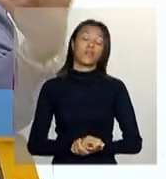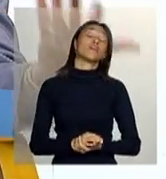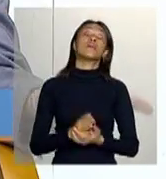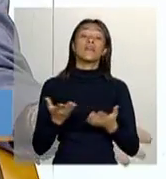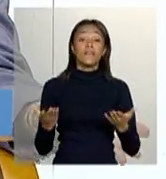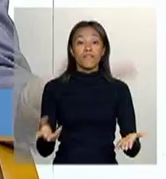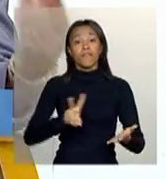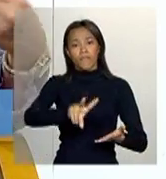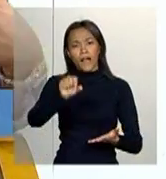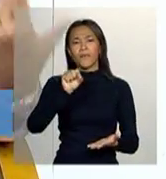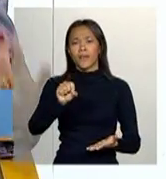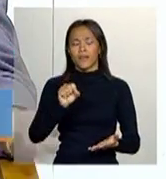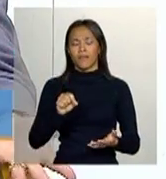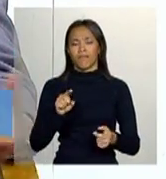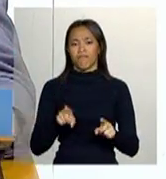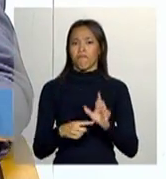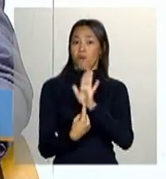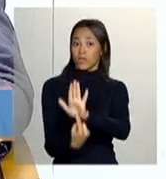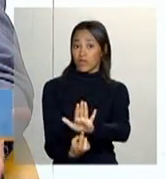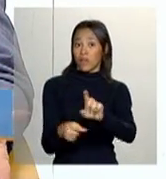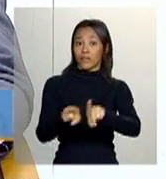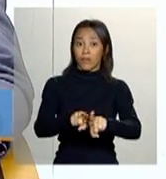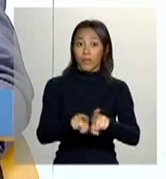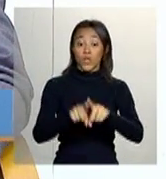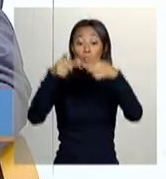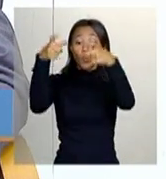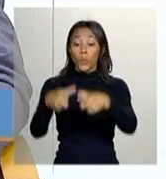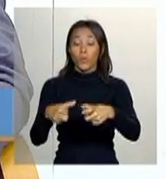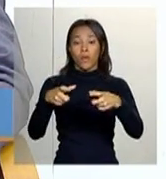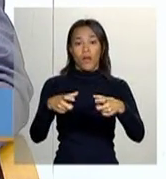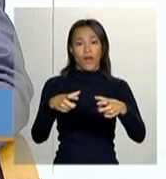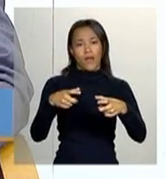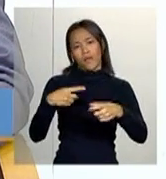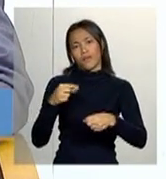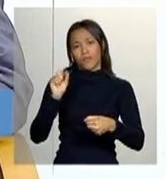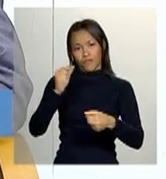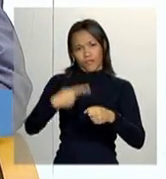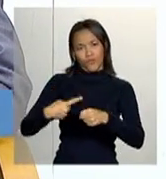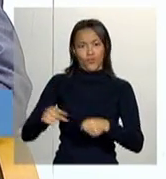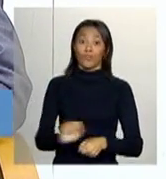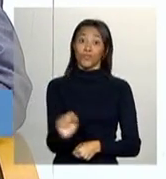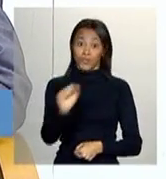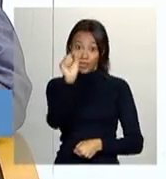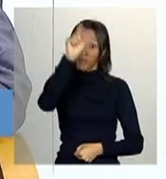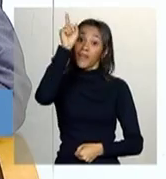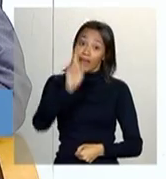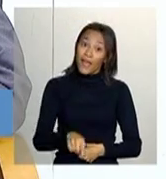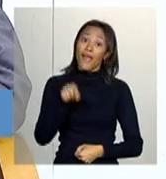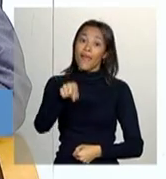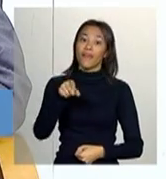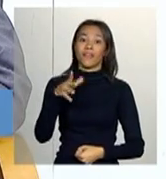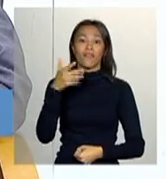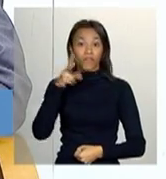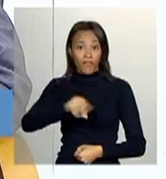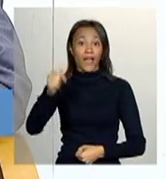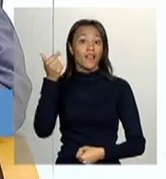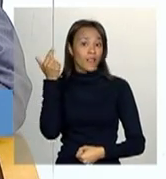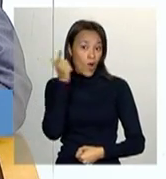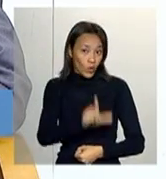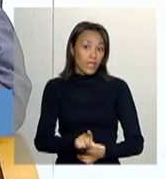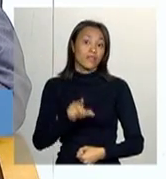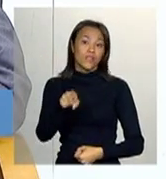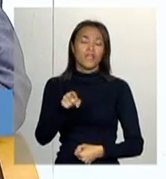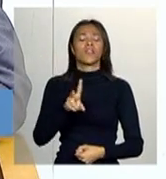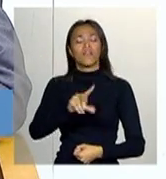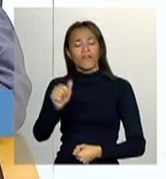deve se refletir também no local, nos municípios, que é, de fato, onde o cadastramento vai estar ocorrendo, onde as